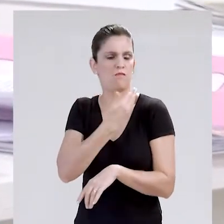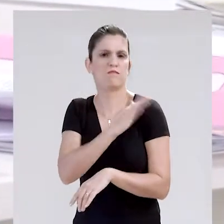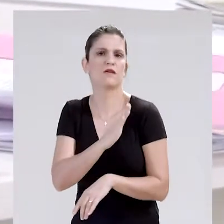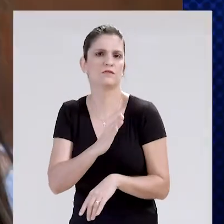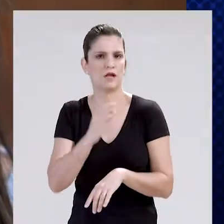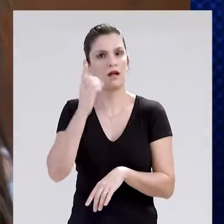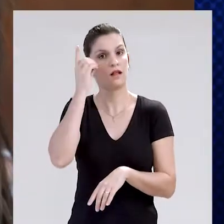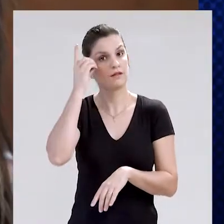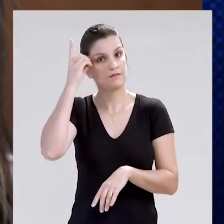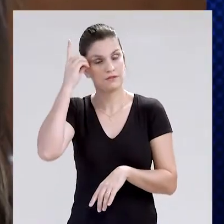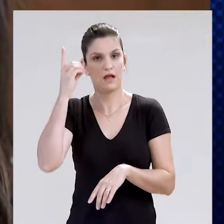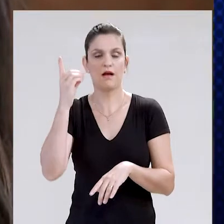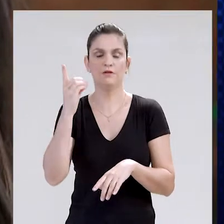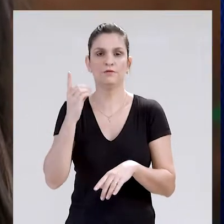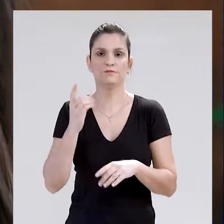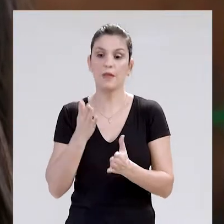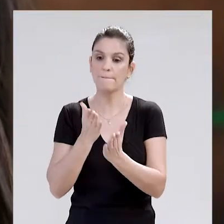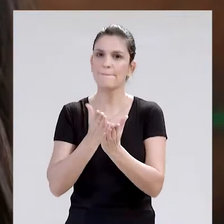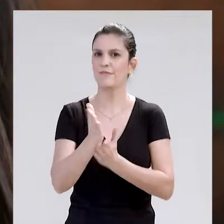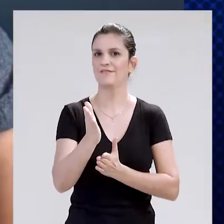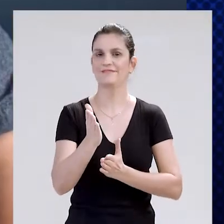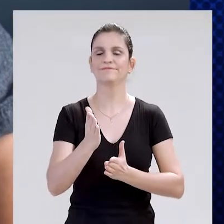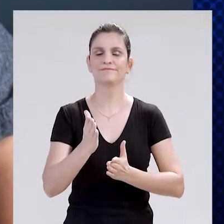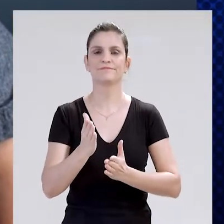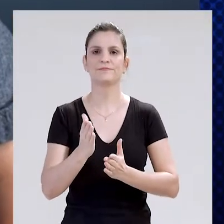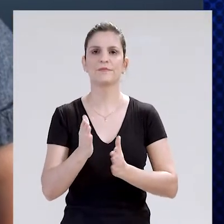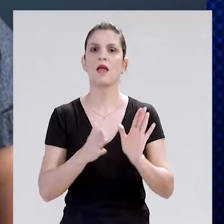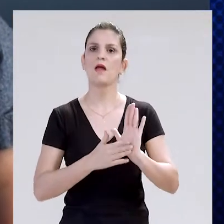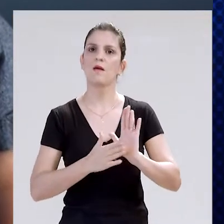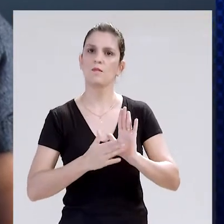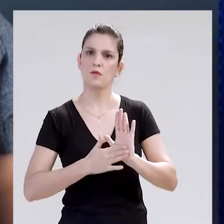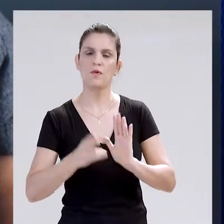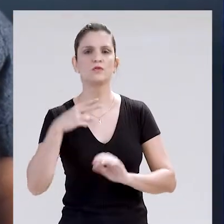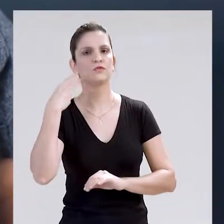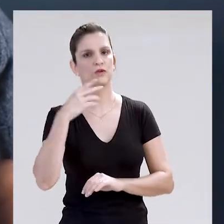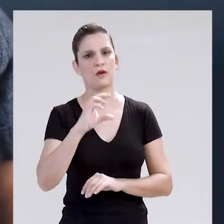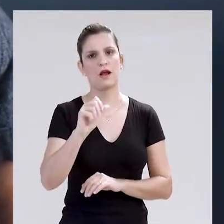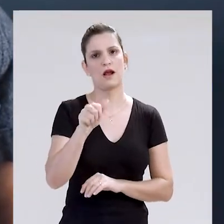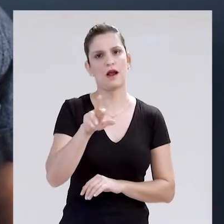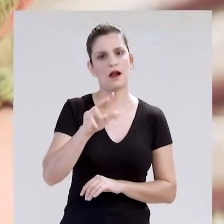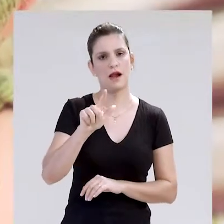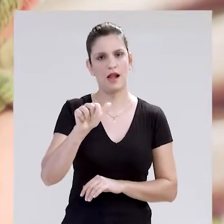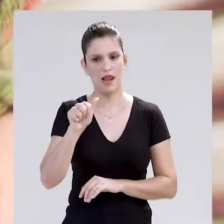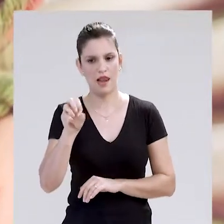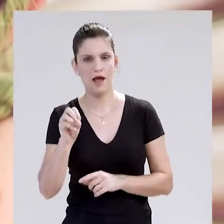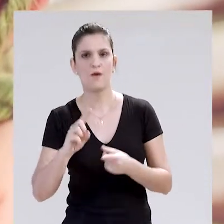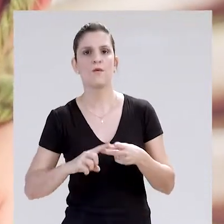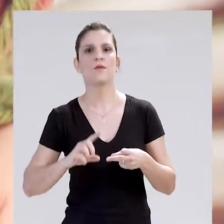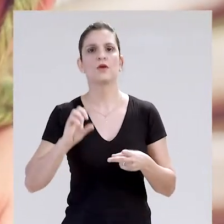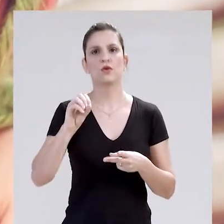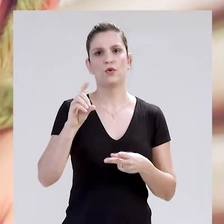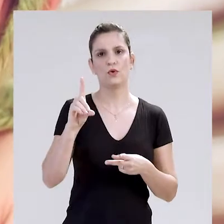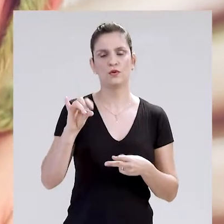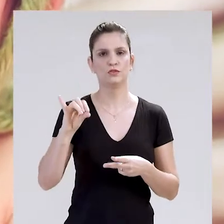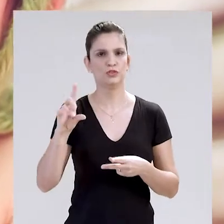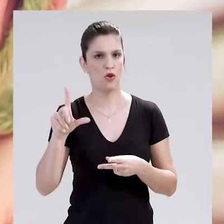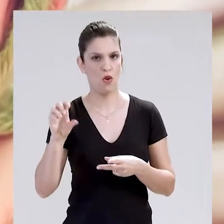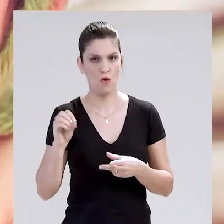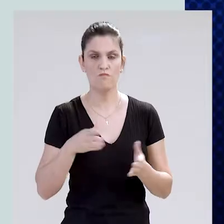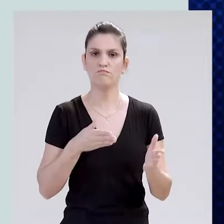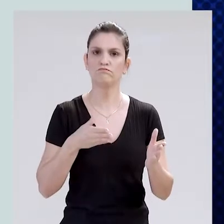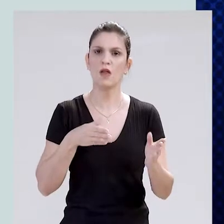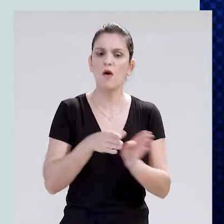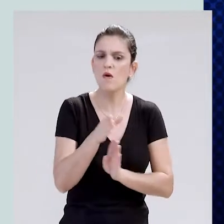Preconceito sobre a Síndrome de Down em Campo Grande está aprovado. A proposta dos vereadores Carlão e Odilon de Oliveira vai